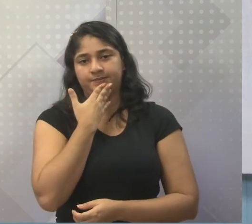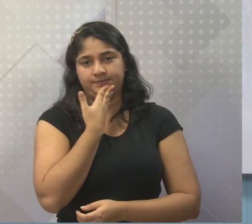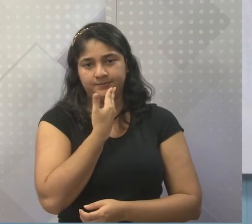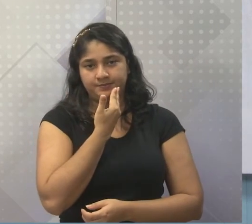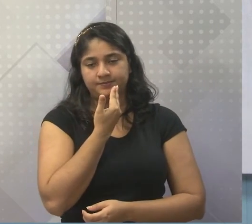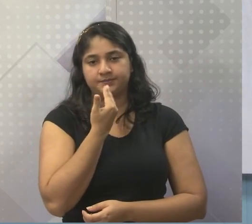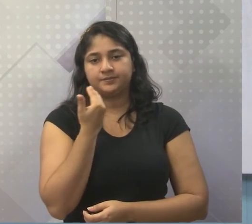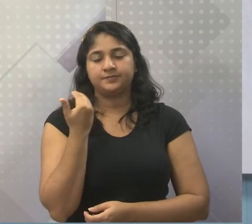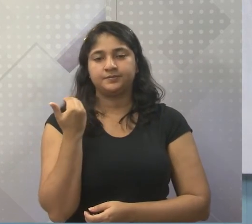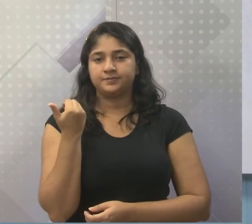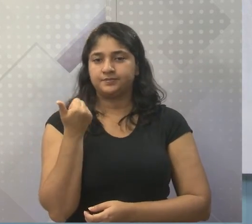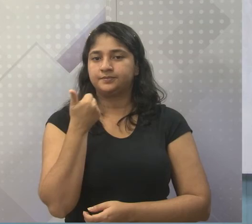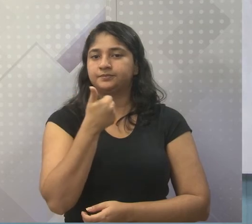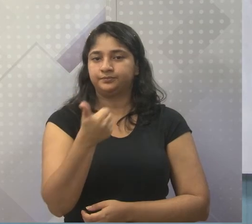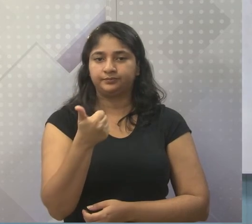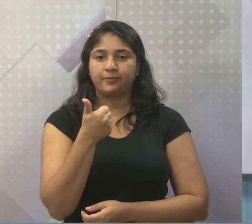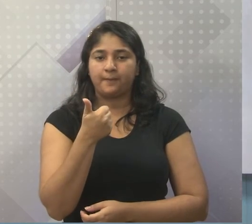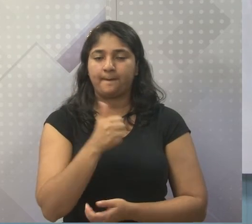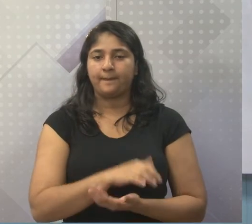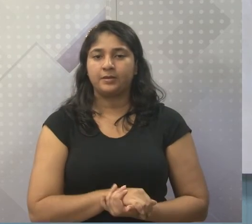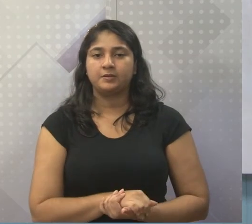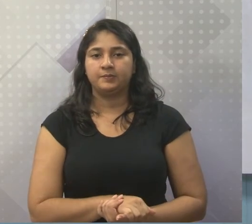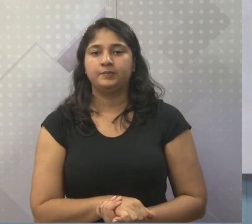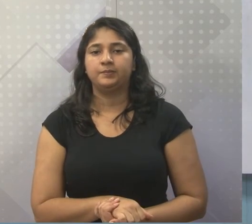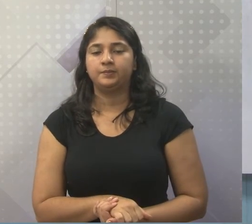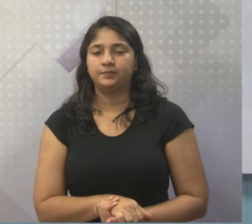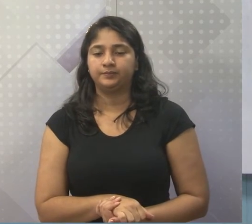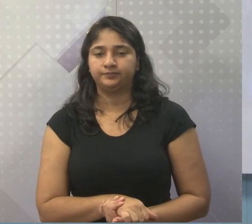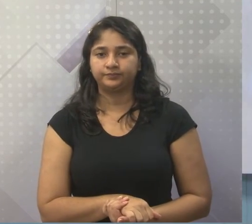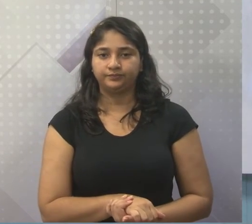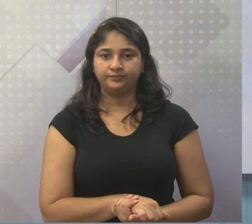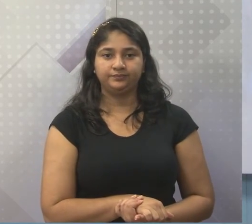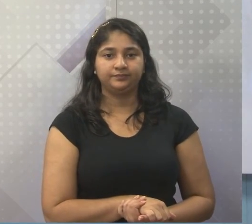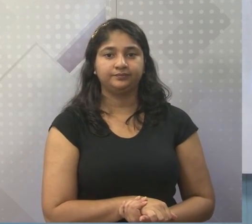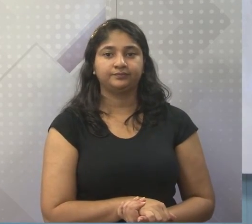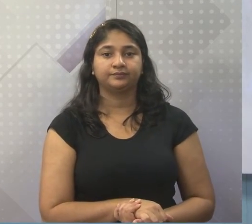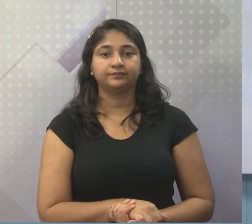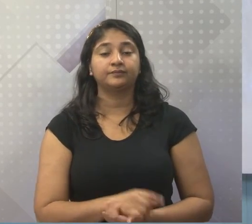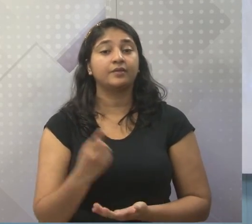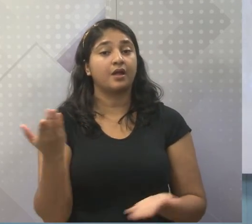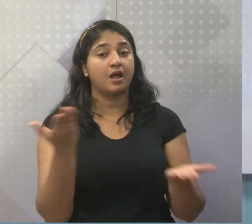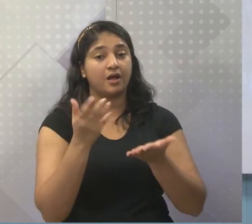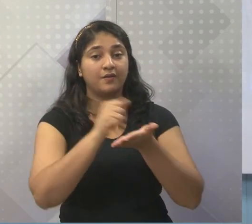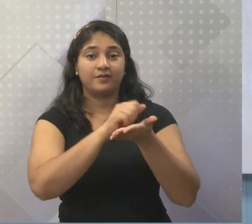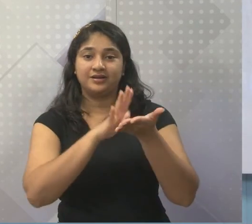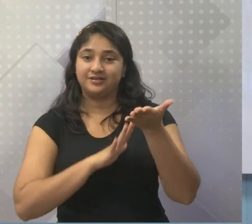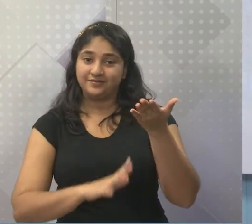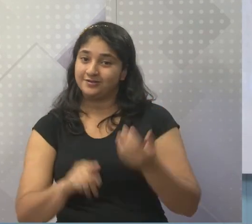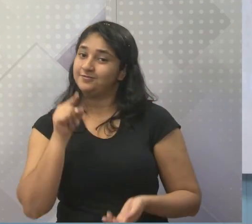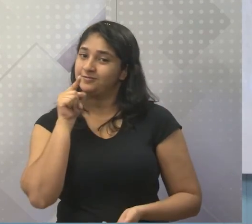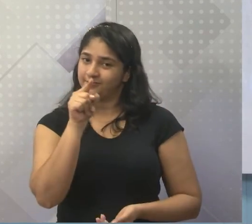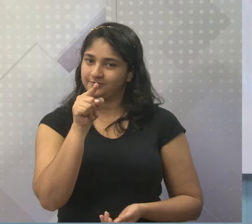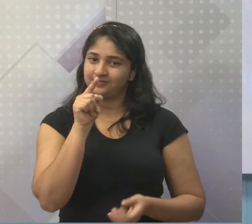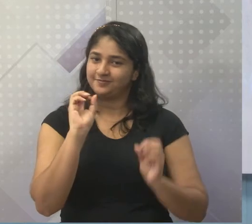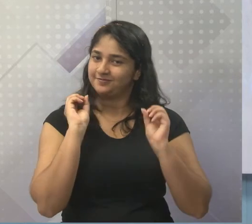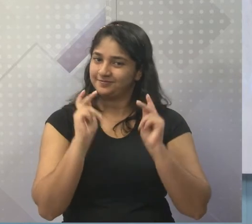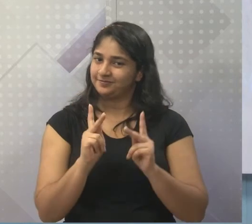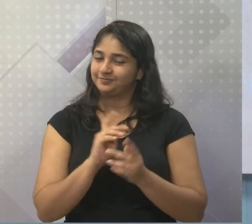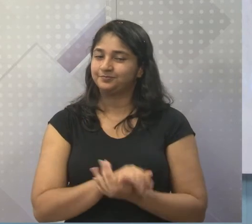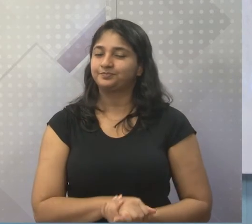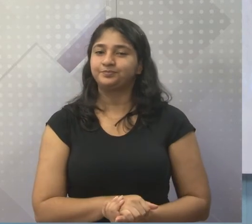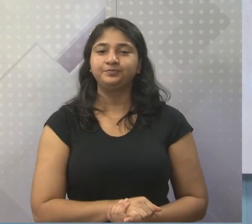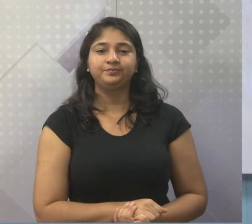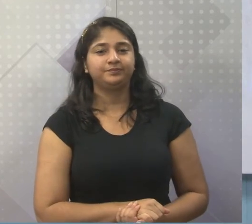tipo de recurso visual, tá? E aí eu tenho uma tarefa pra vocês, tá bom?